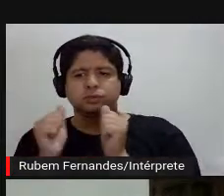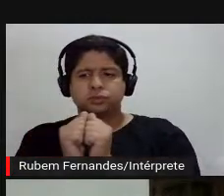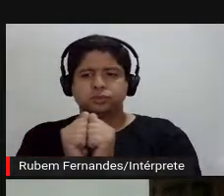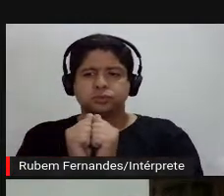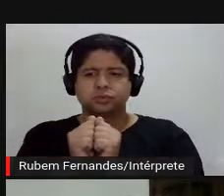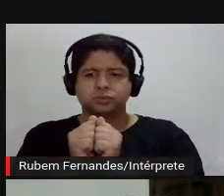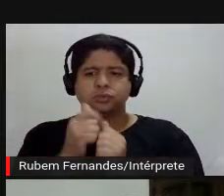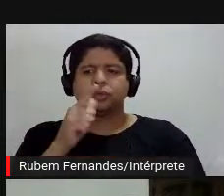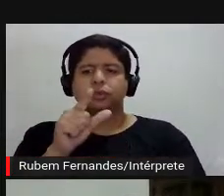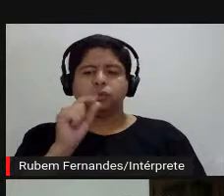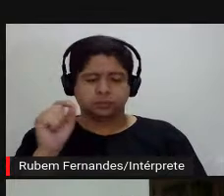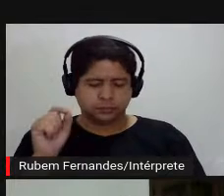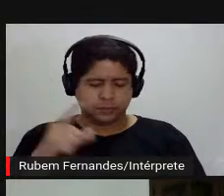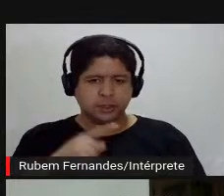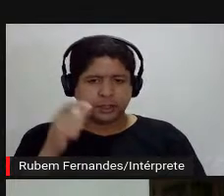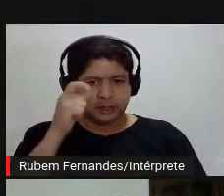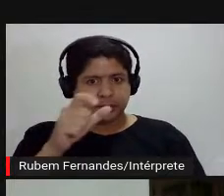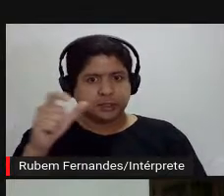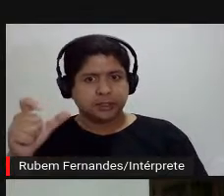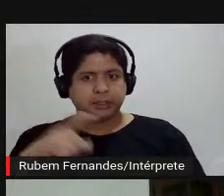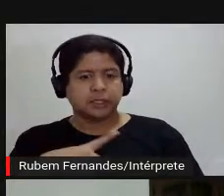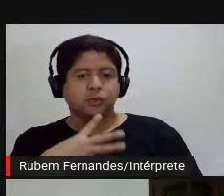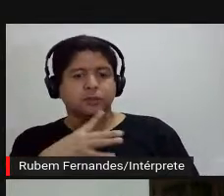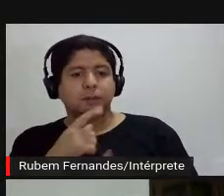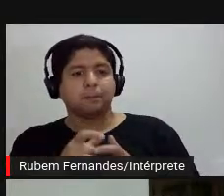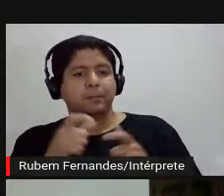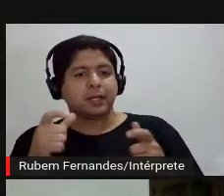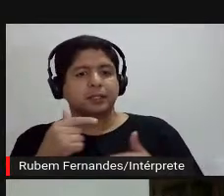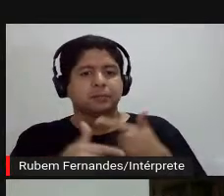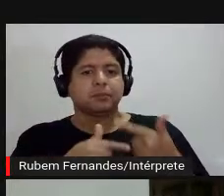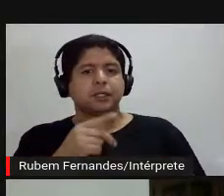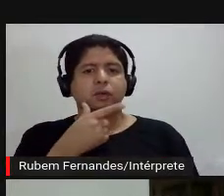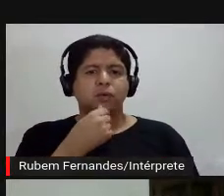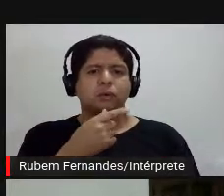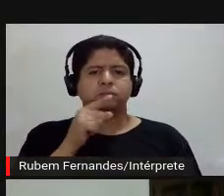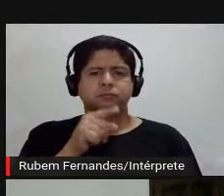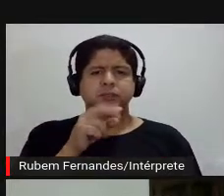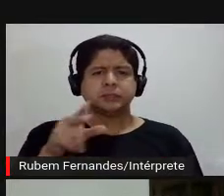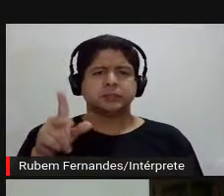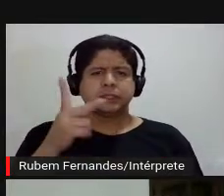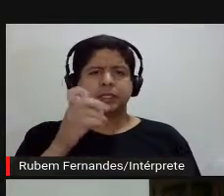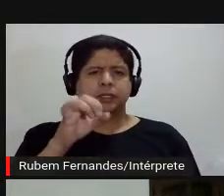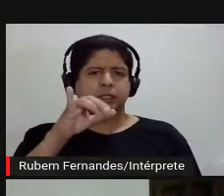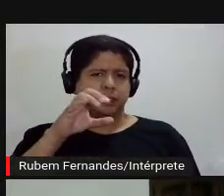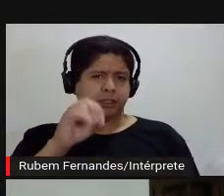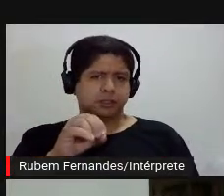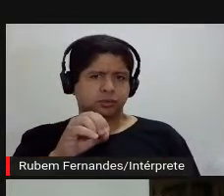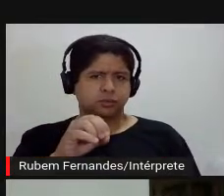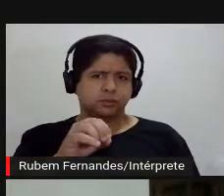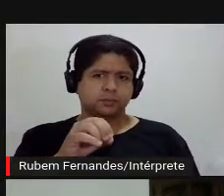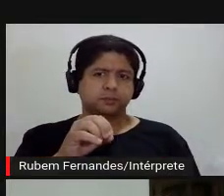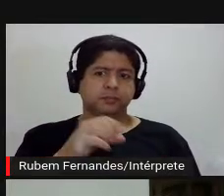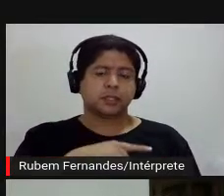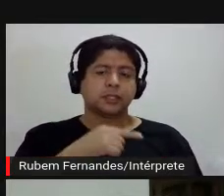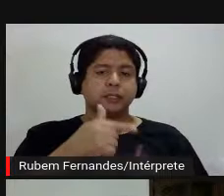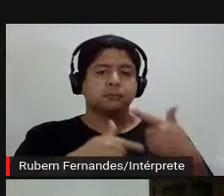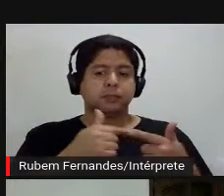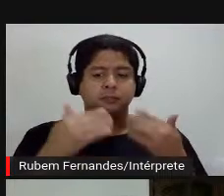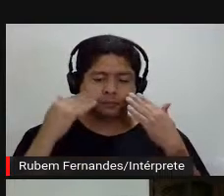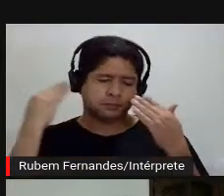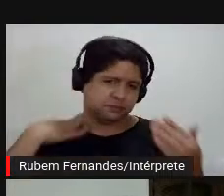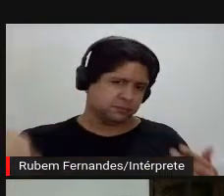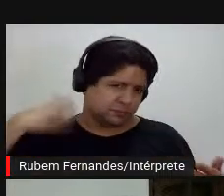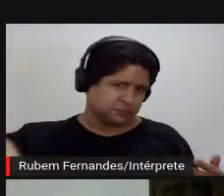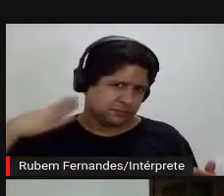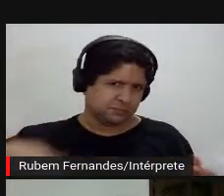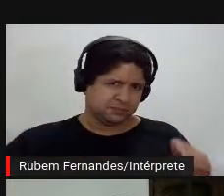também estão interessados, né, em conhecer mais o trabalho do Hélio, vocês vão fazer um trabalho lá no Centro de Arte do Hélio Oiticica, né,